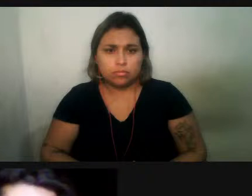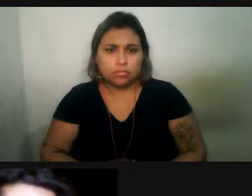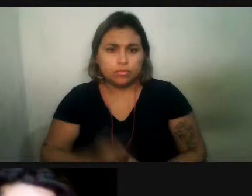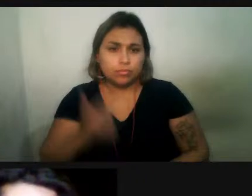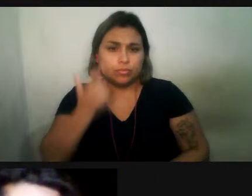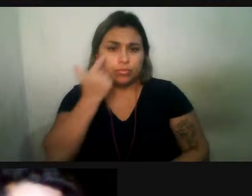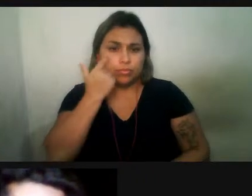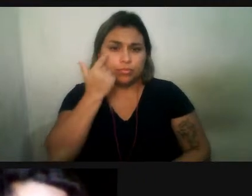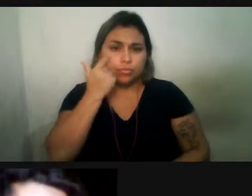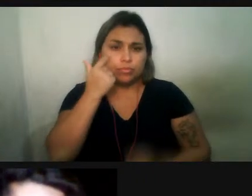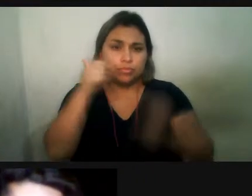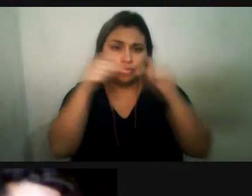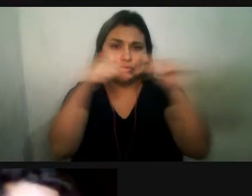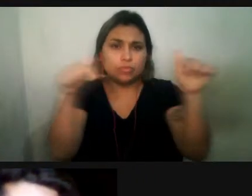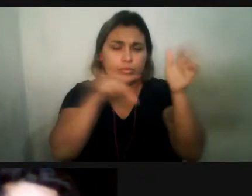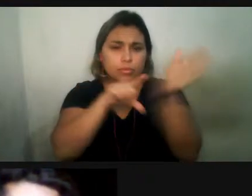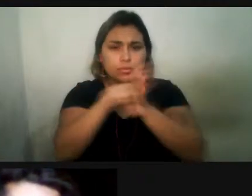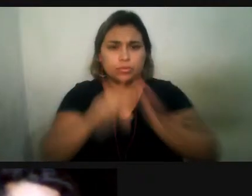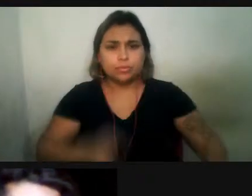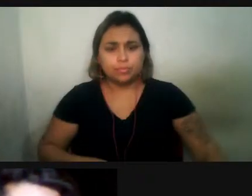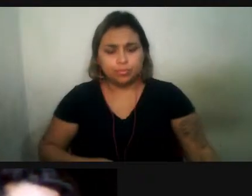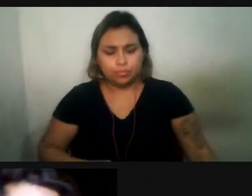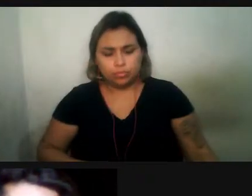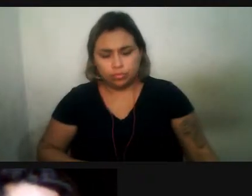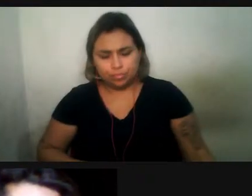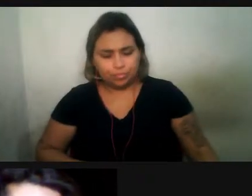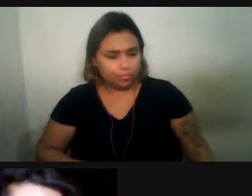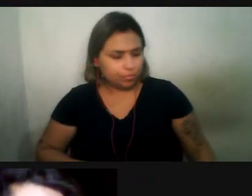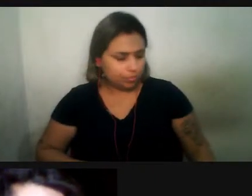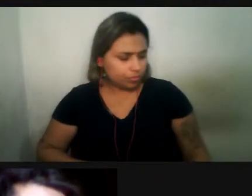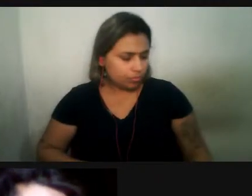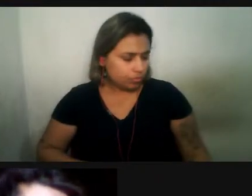As interações entre os machos têm variação acústica?